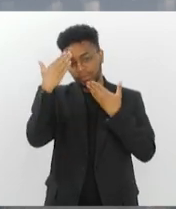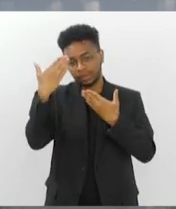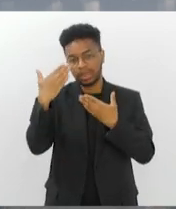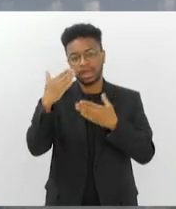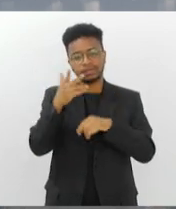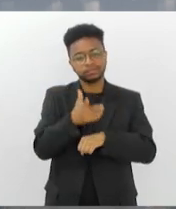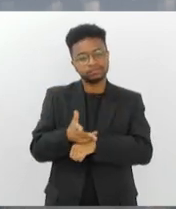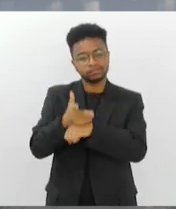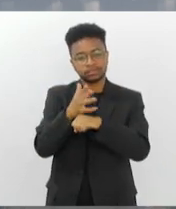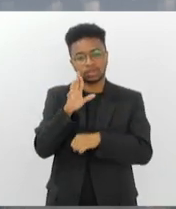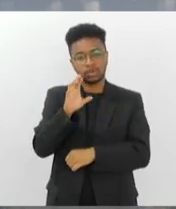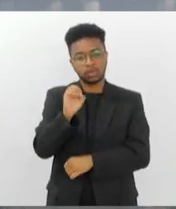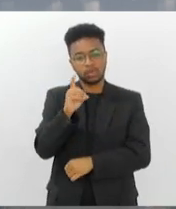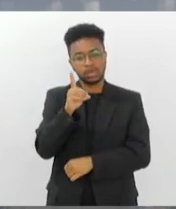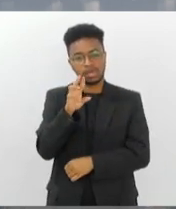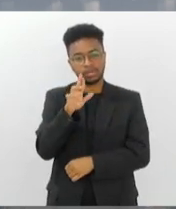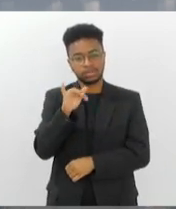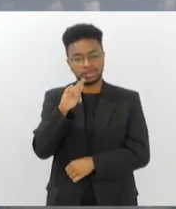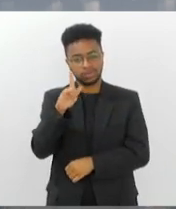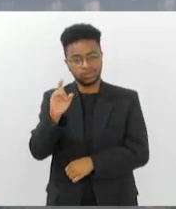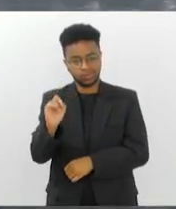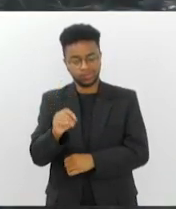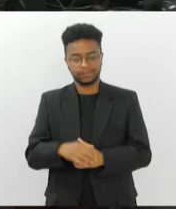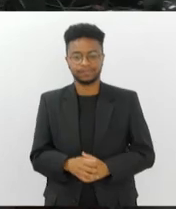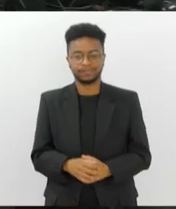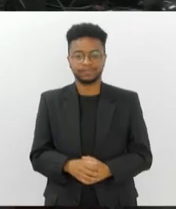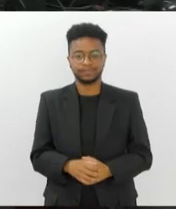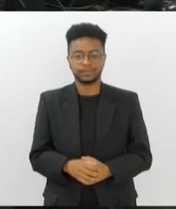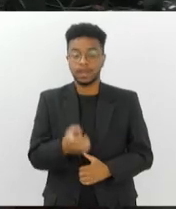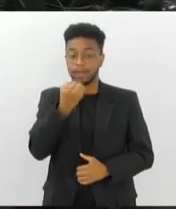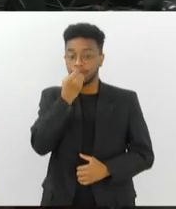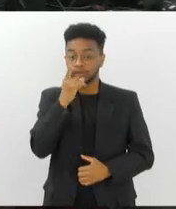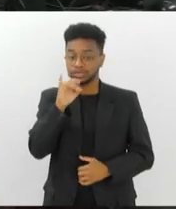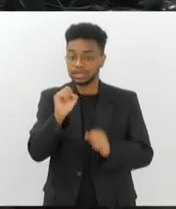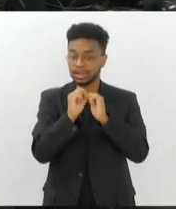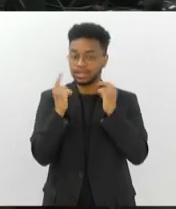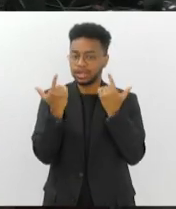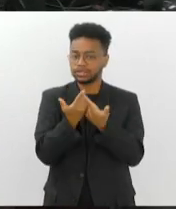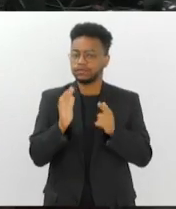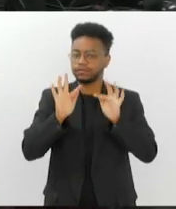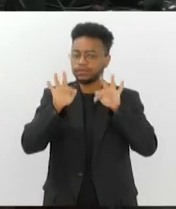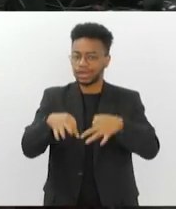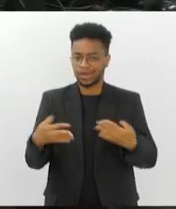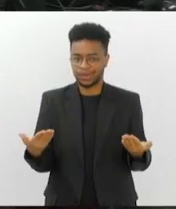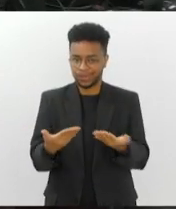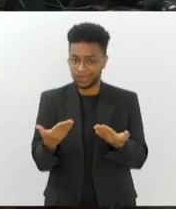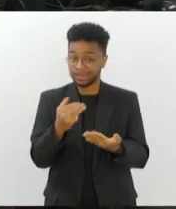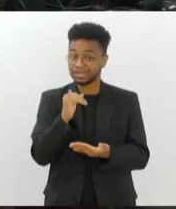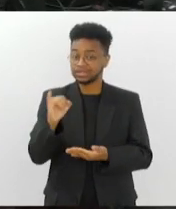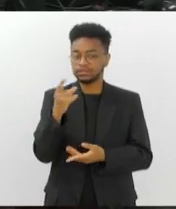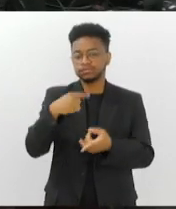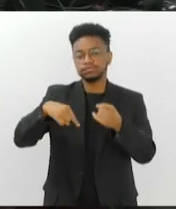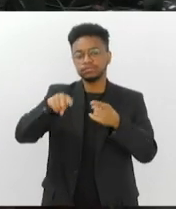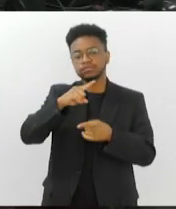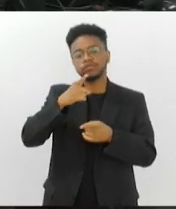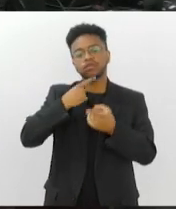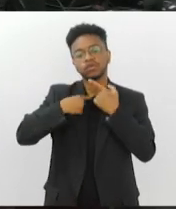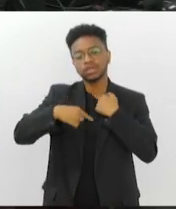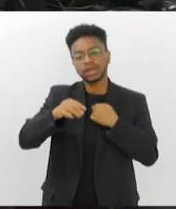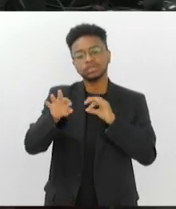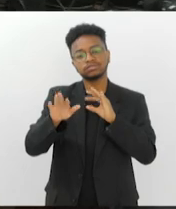pelas imagens, Rodrigo Melo! O Bom Dia Alerje termina aqui. Se você quiser enviar